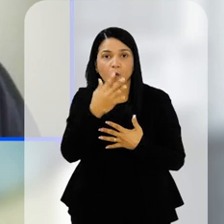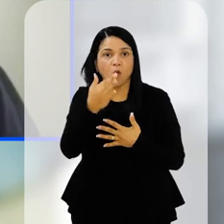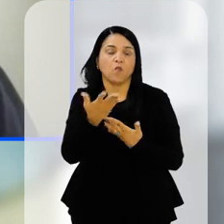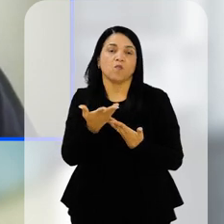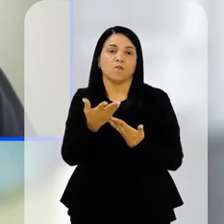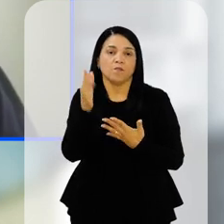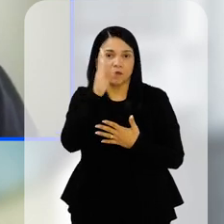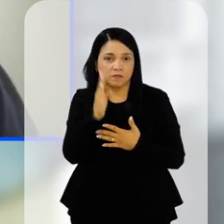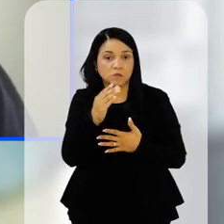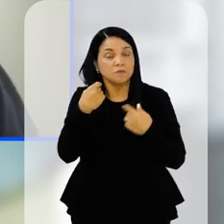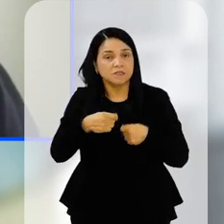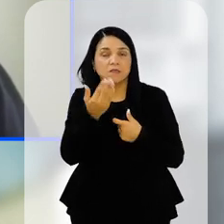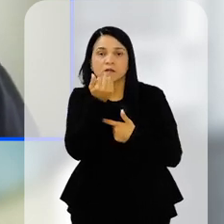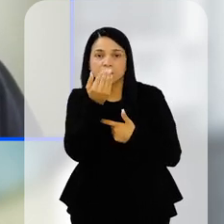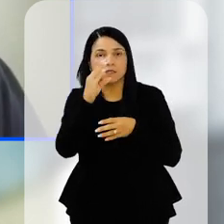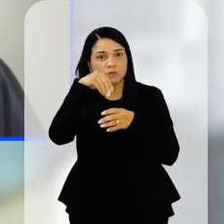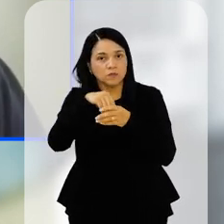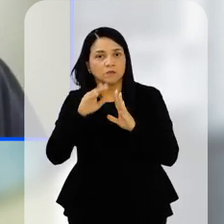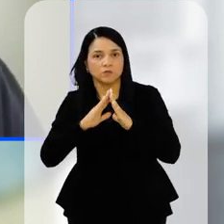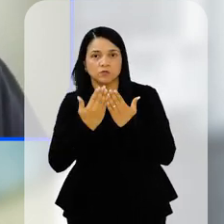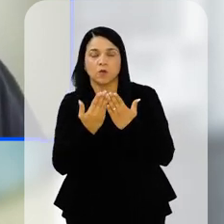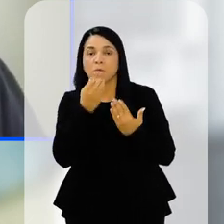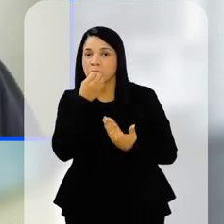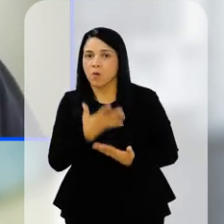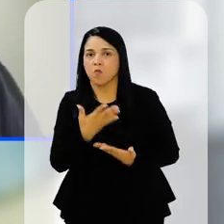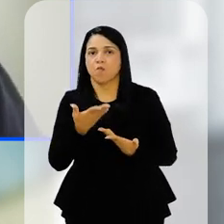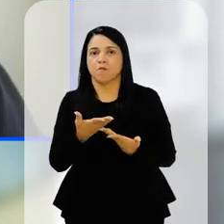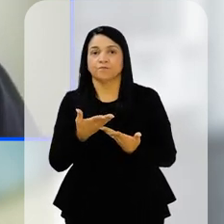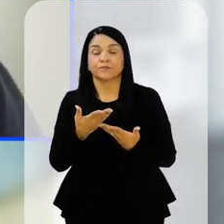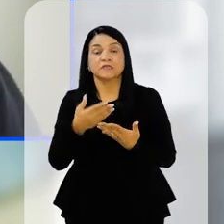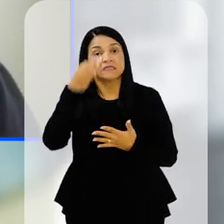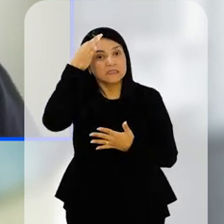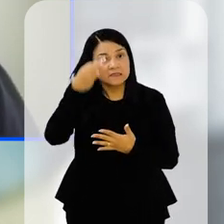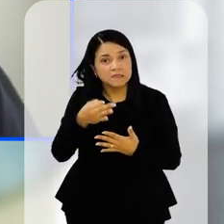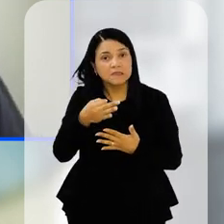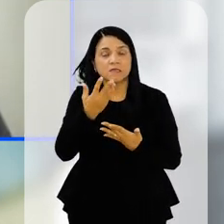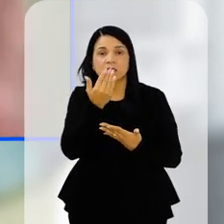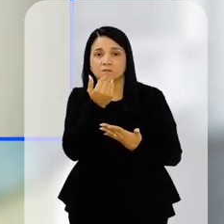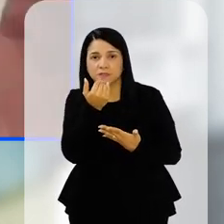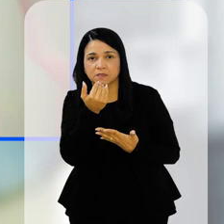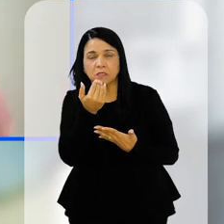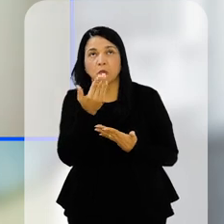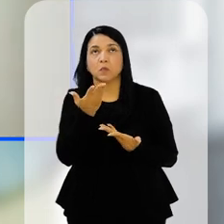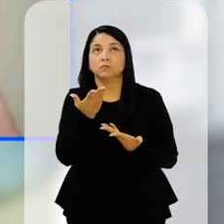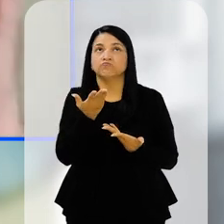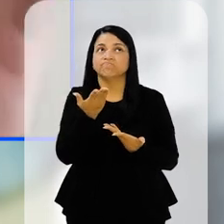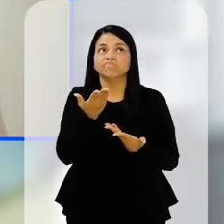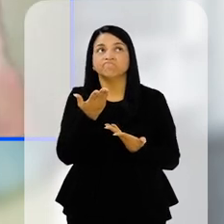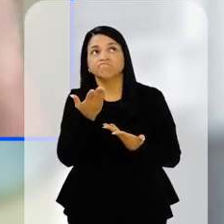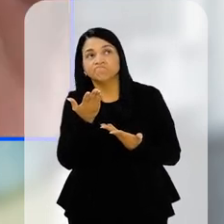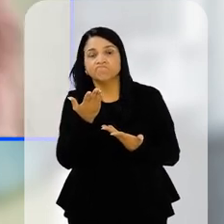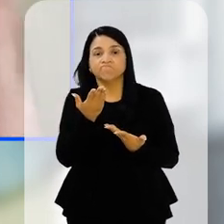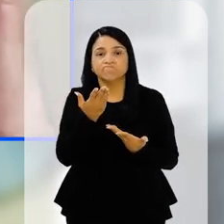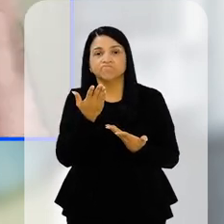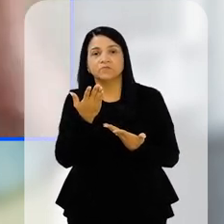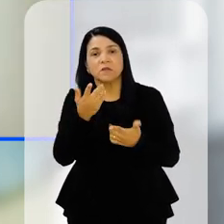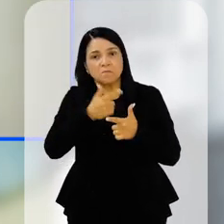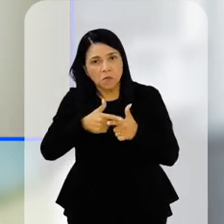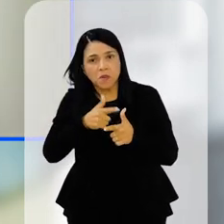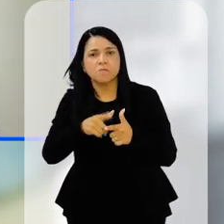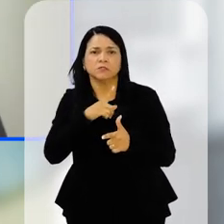gente tem que alimentar bem essas crianças na escola. agora, a gente conseguiu entender isso sobre alimentação, mais ou menos, ainda temos mil